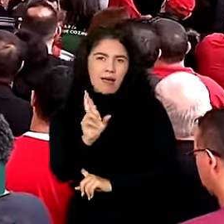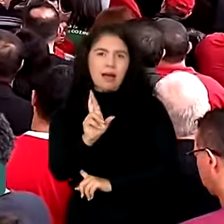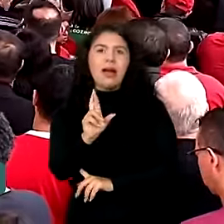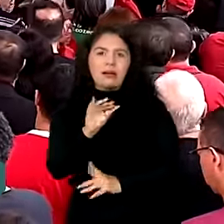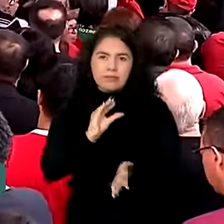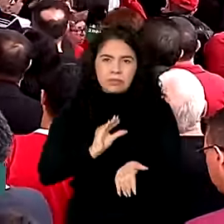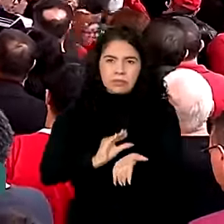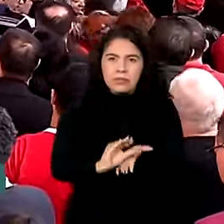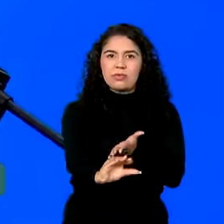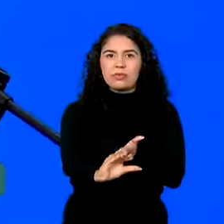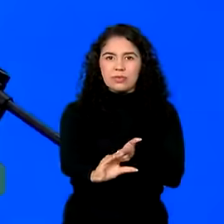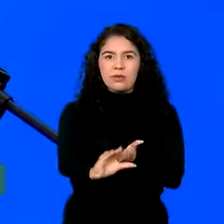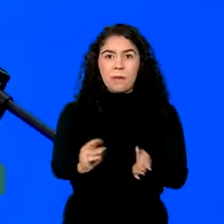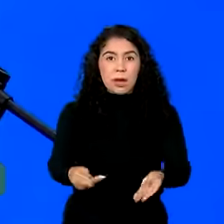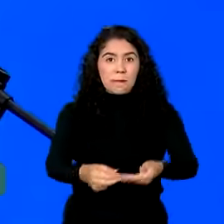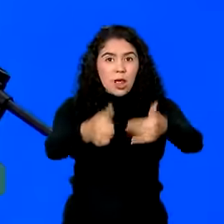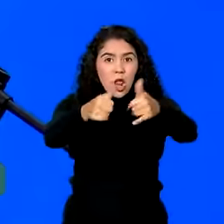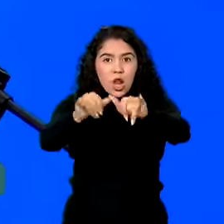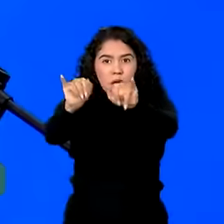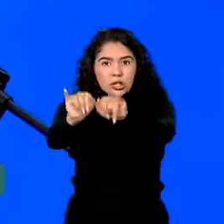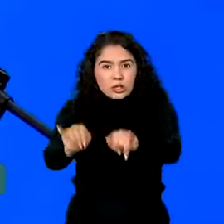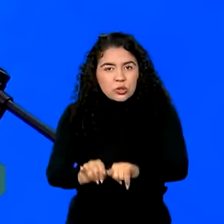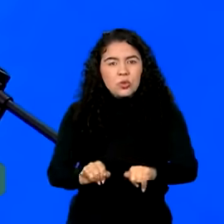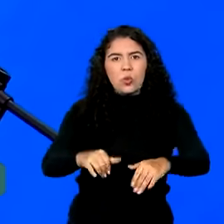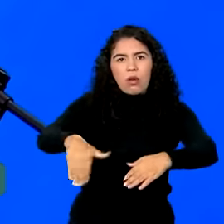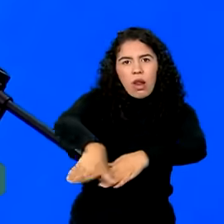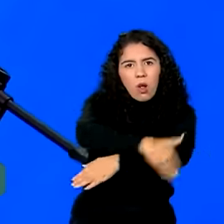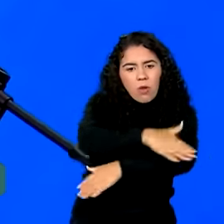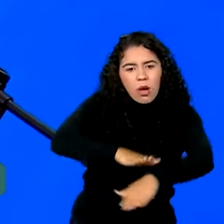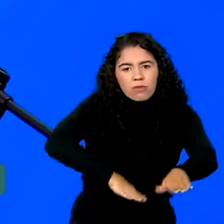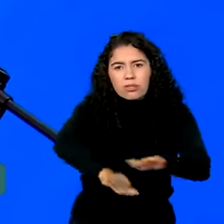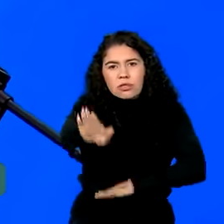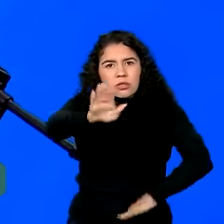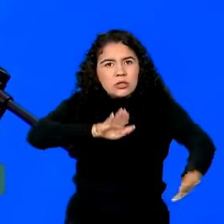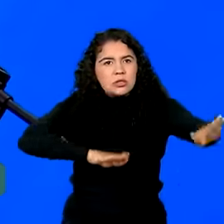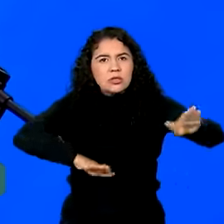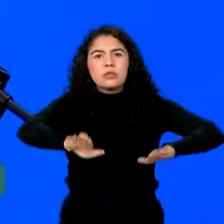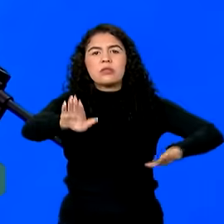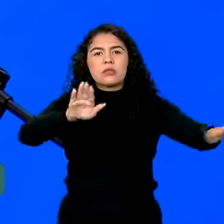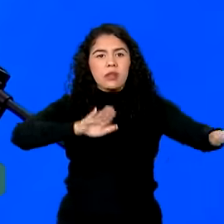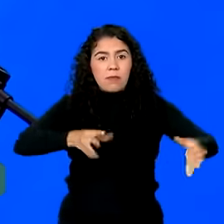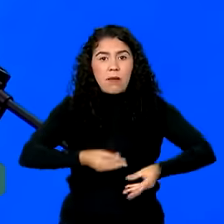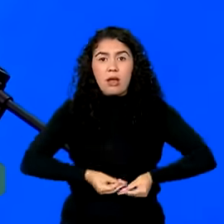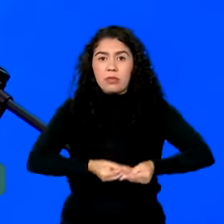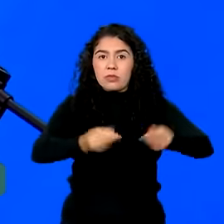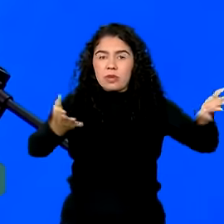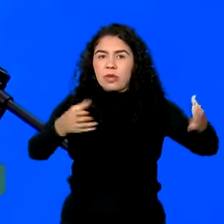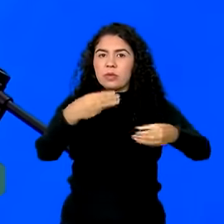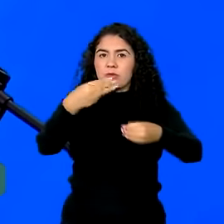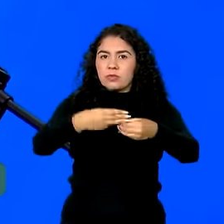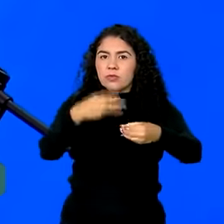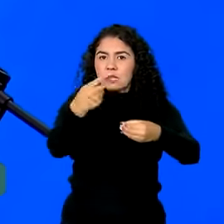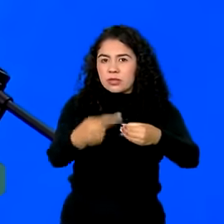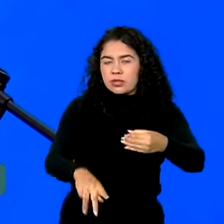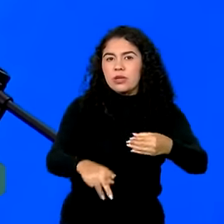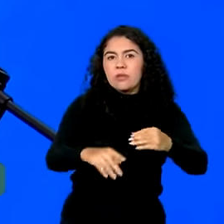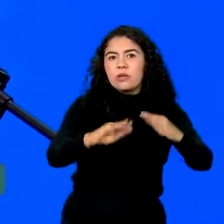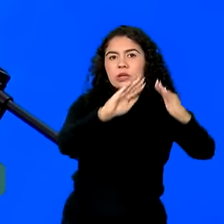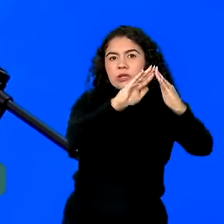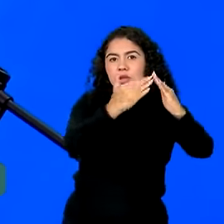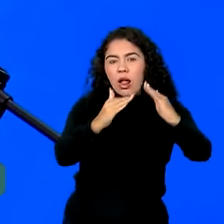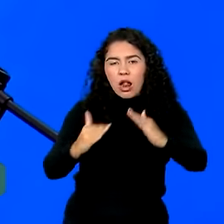infraestrutura do Estado, para entregar o complexo de Xalau ao povo de São Leopoldo e ao povo gaúcho.